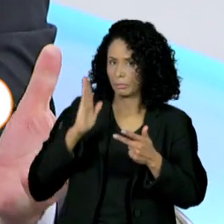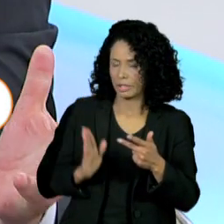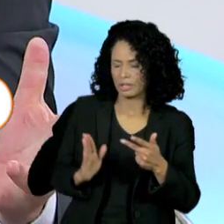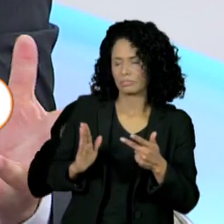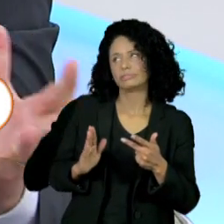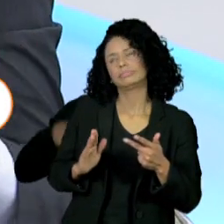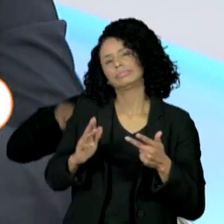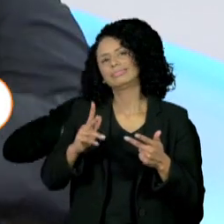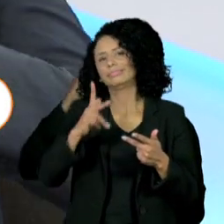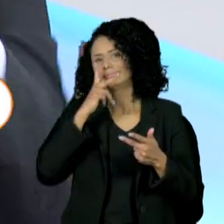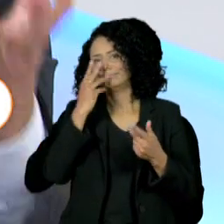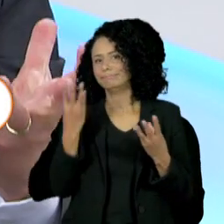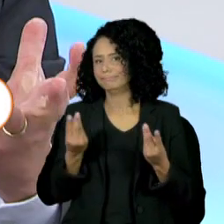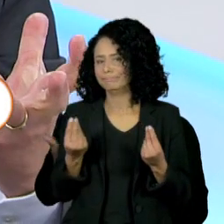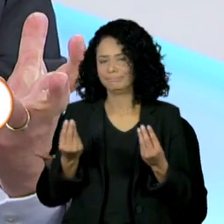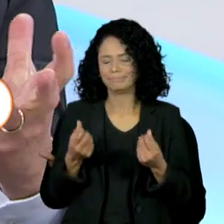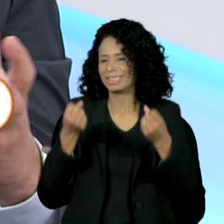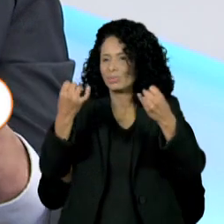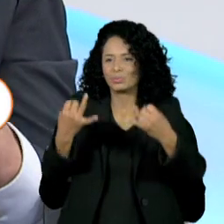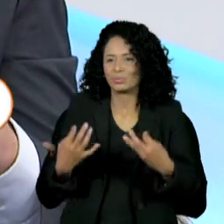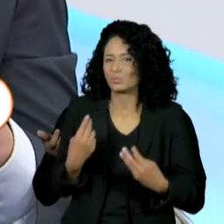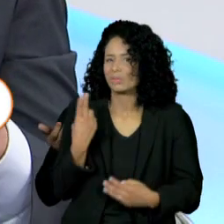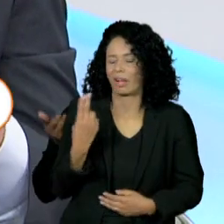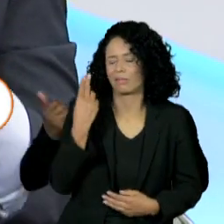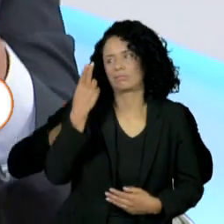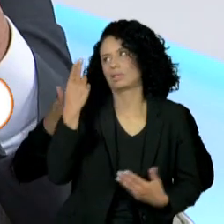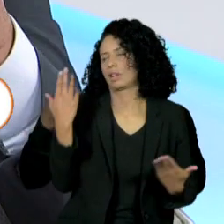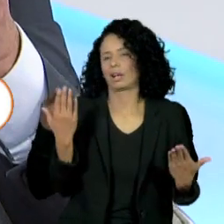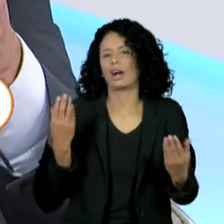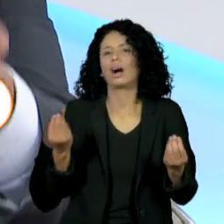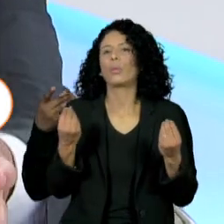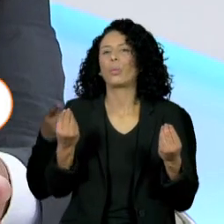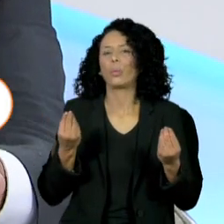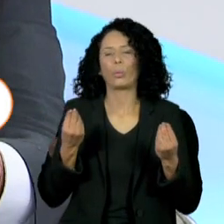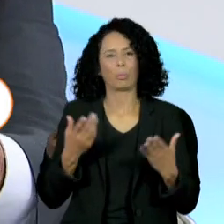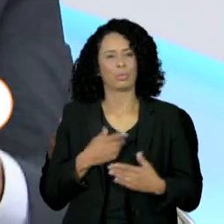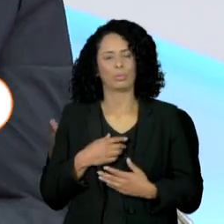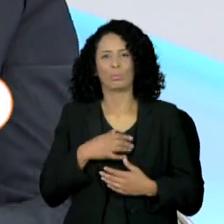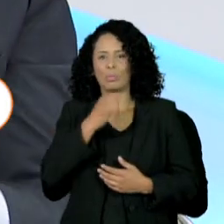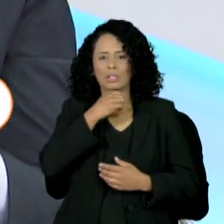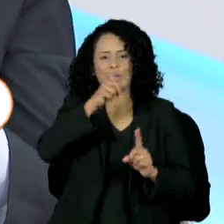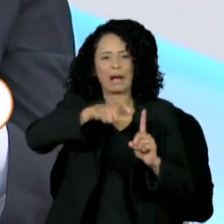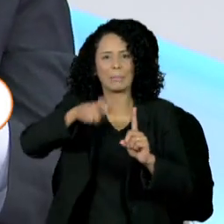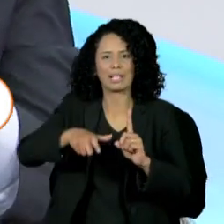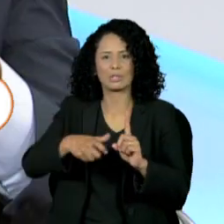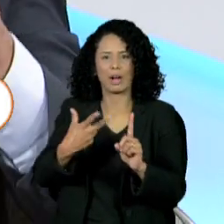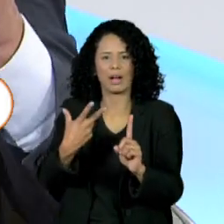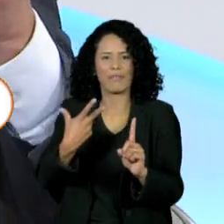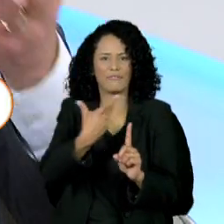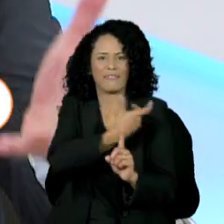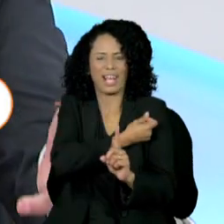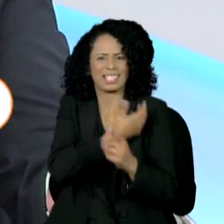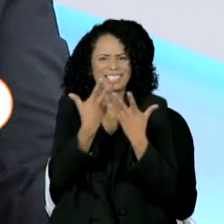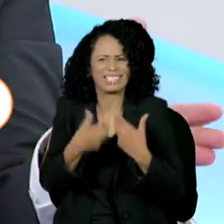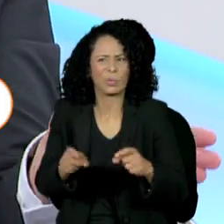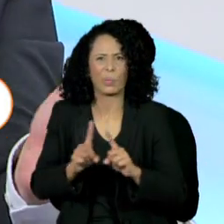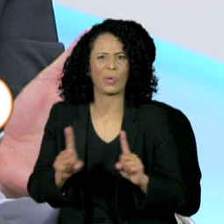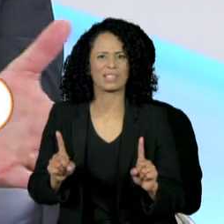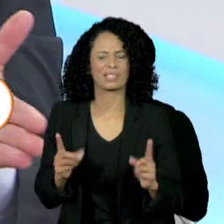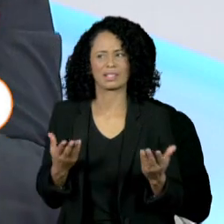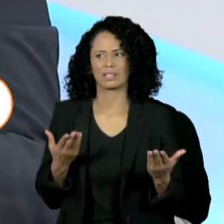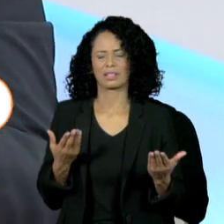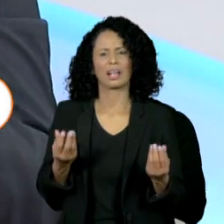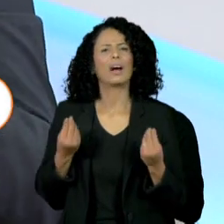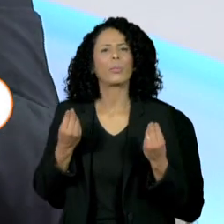Sinceramente, não há explicação para você não aceitar tomar vacina, não há explicação para você achar que as